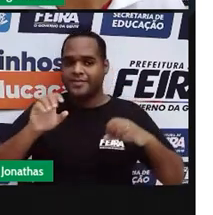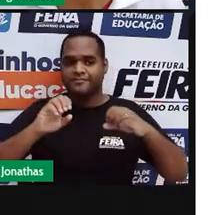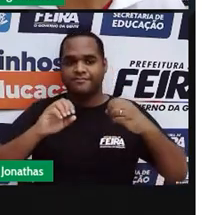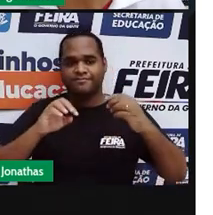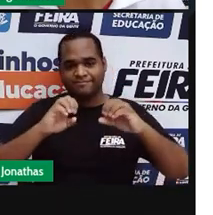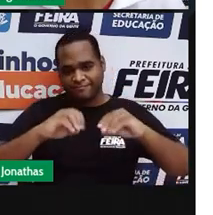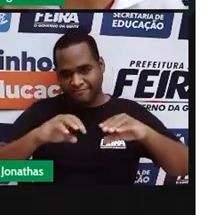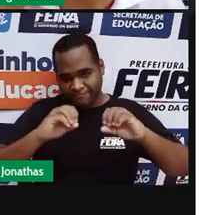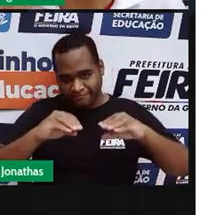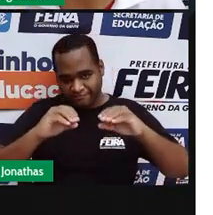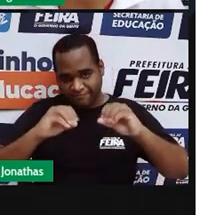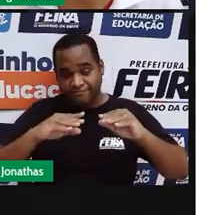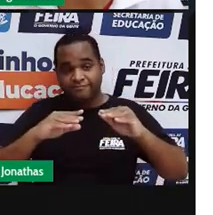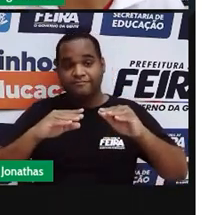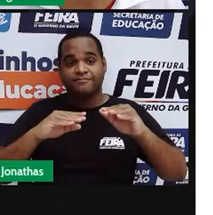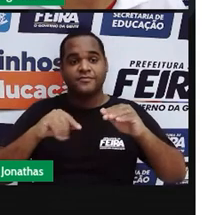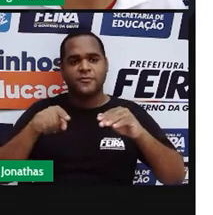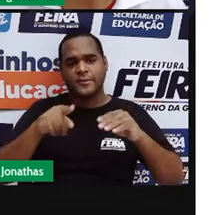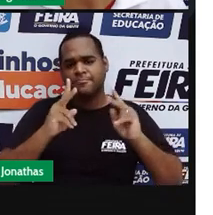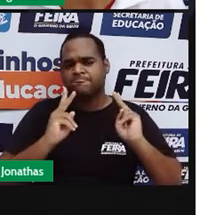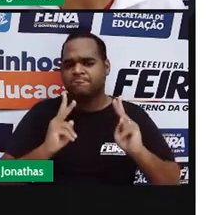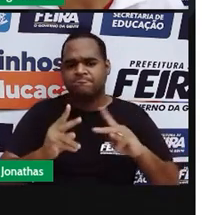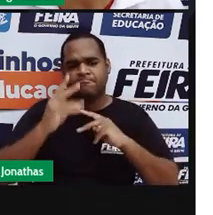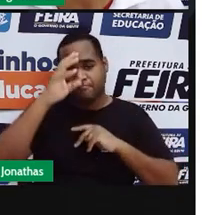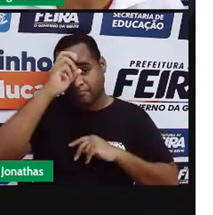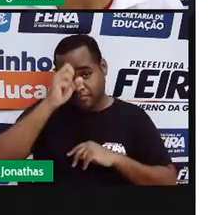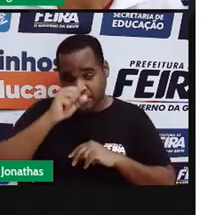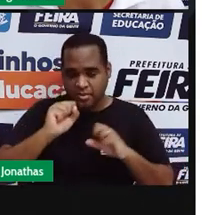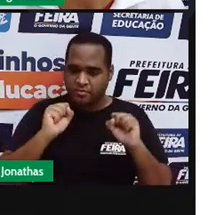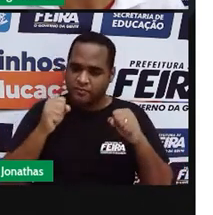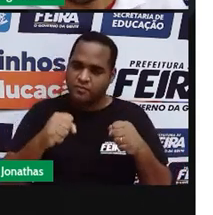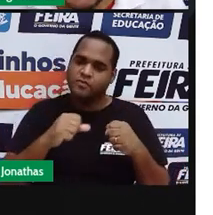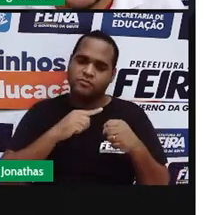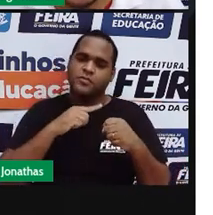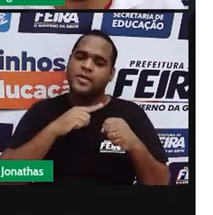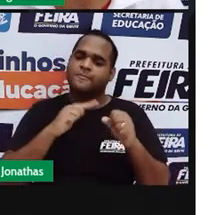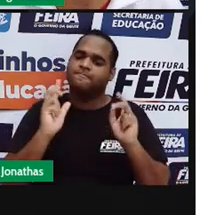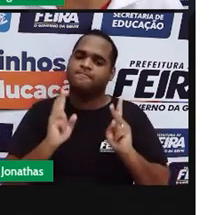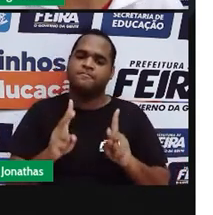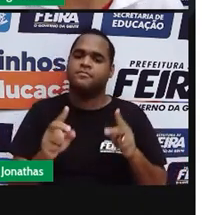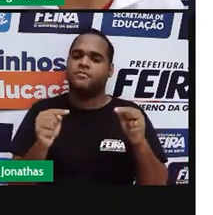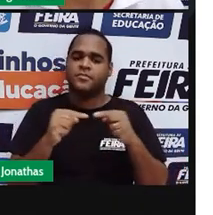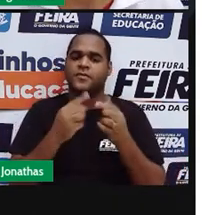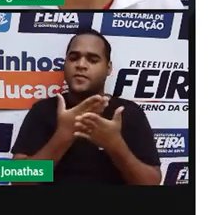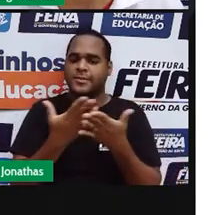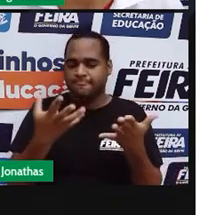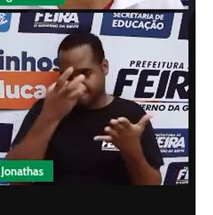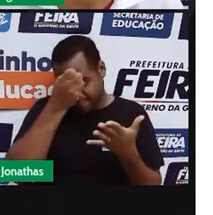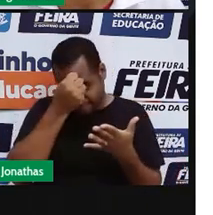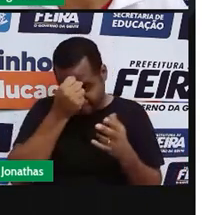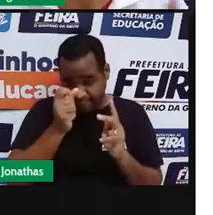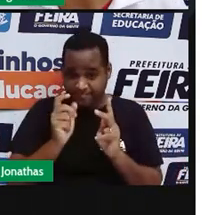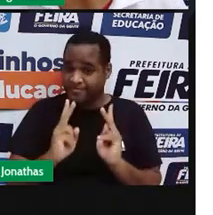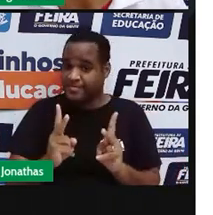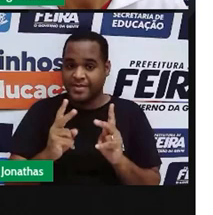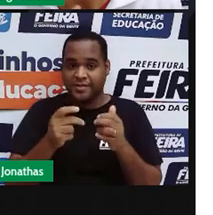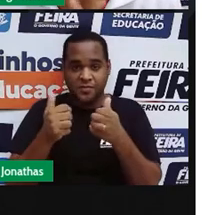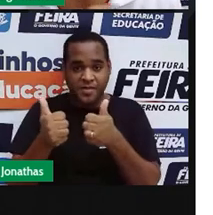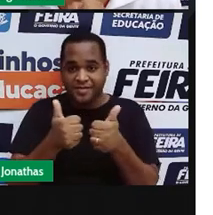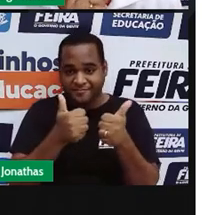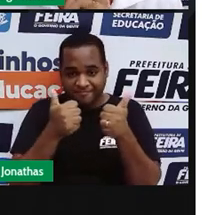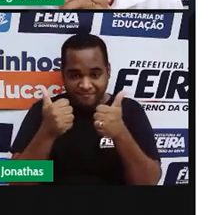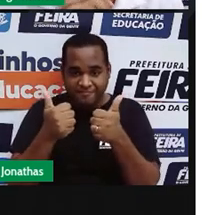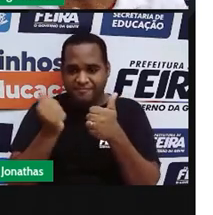e que você continue aprendendo e se esforçando ao máximo para que esse aprendizado aconteça tá bom